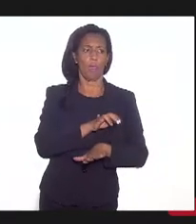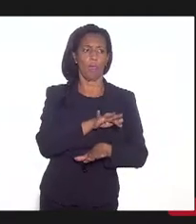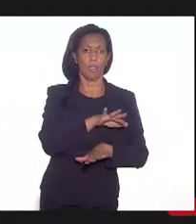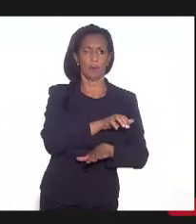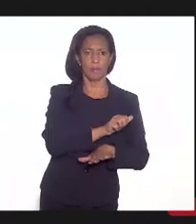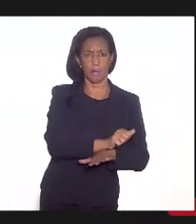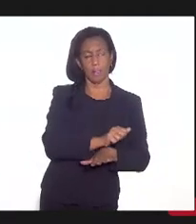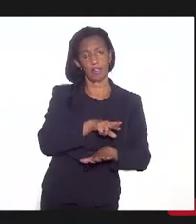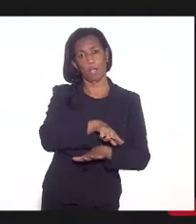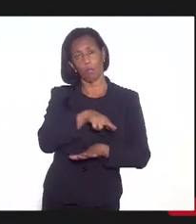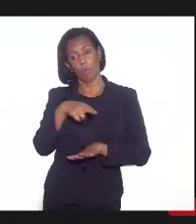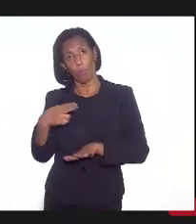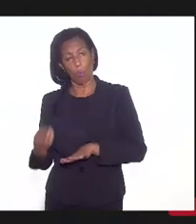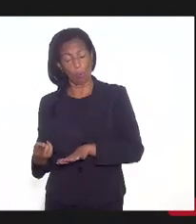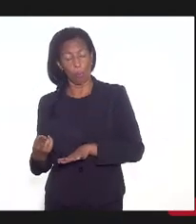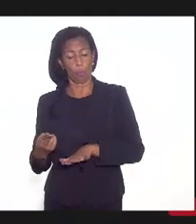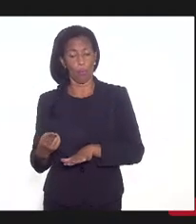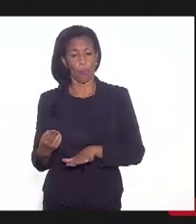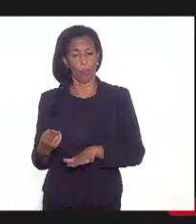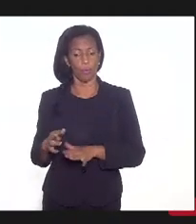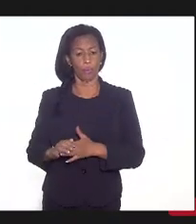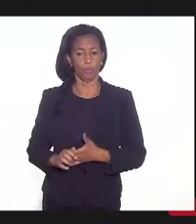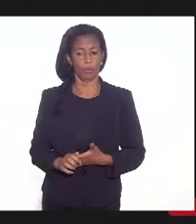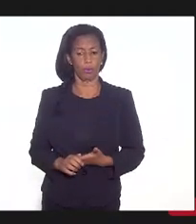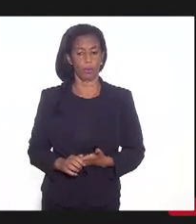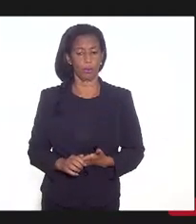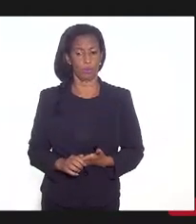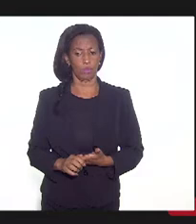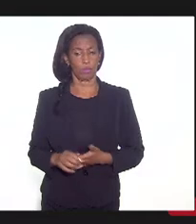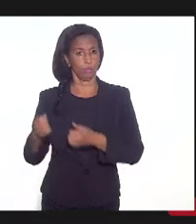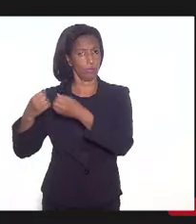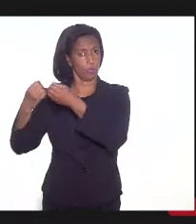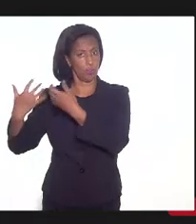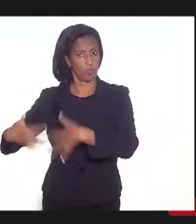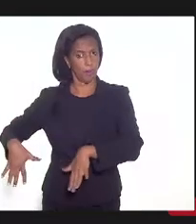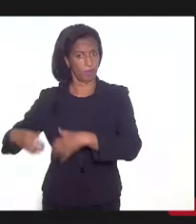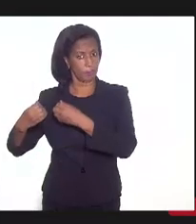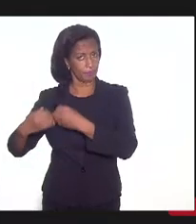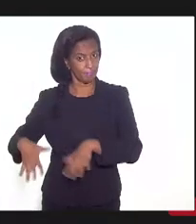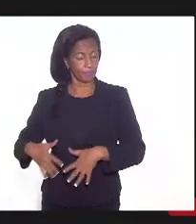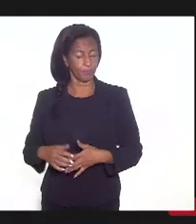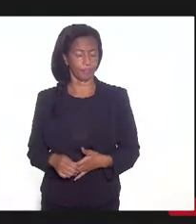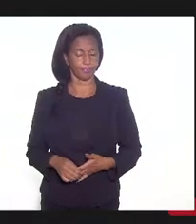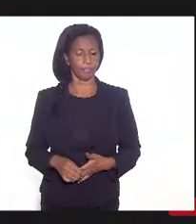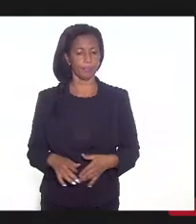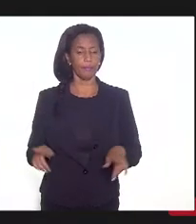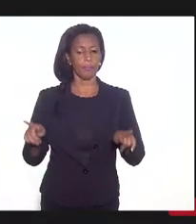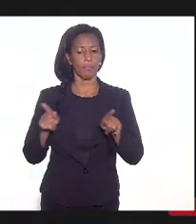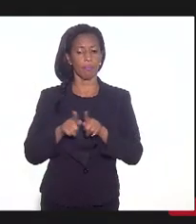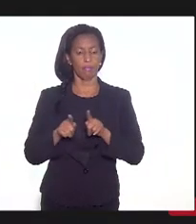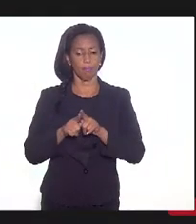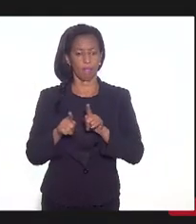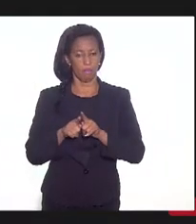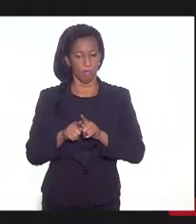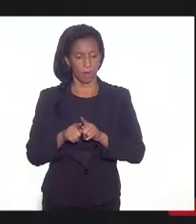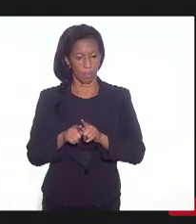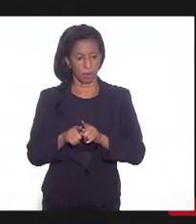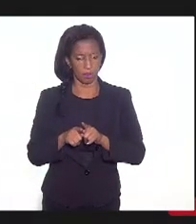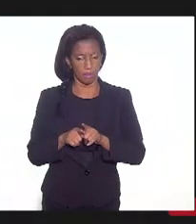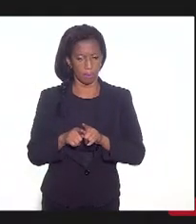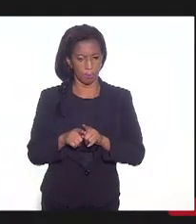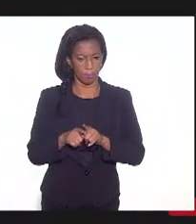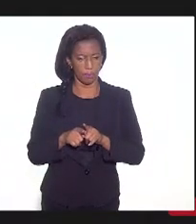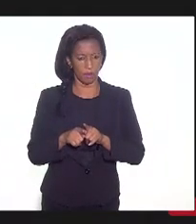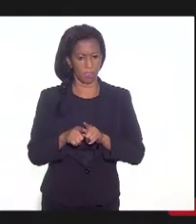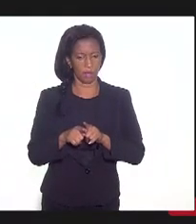sejam do lado da despesa, ressalvas as vedações previstas, se a gente tiver,